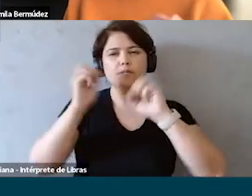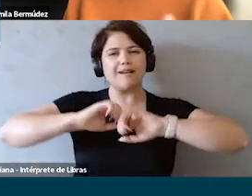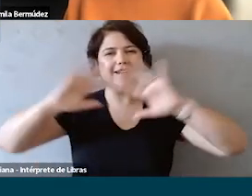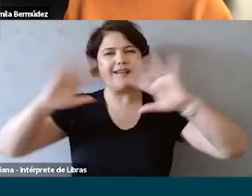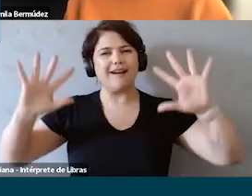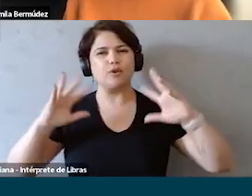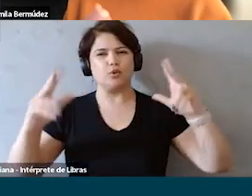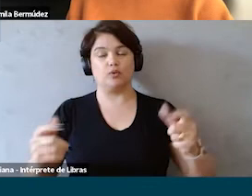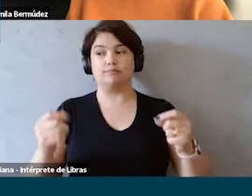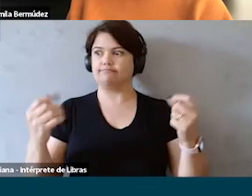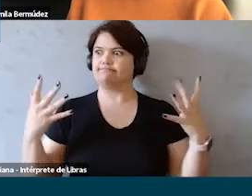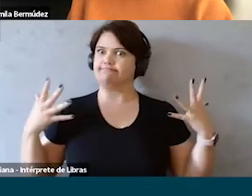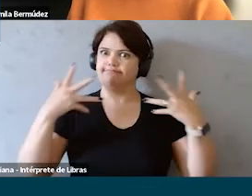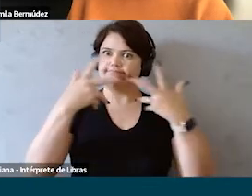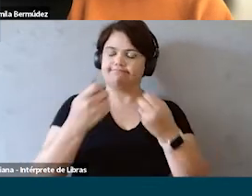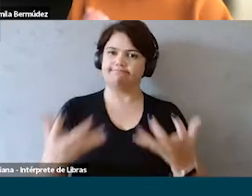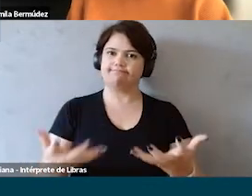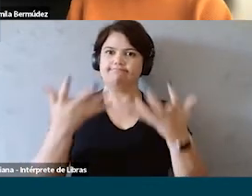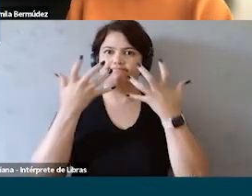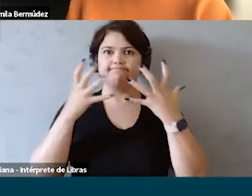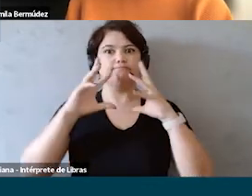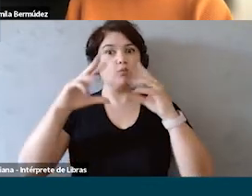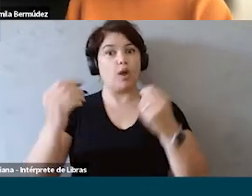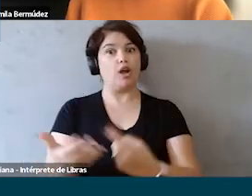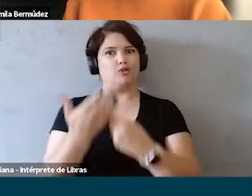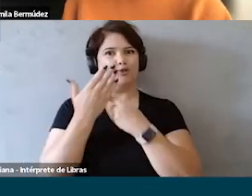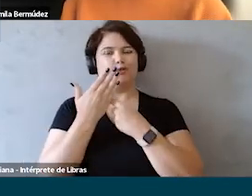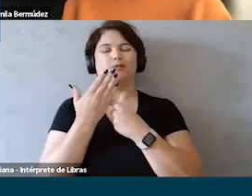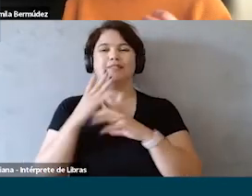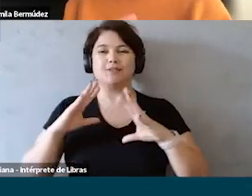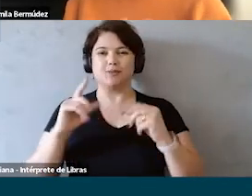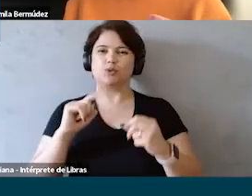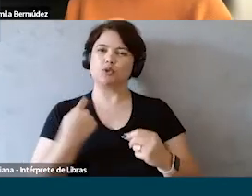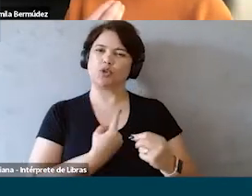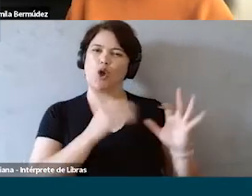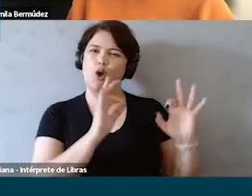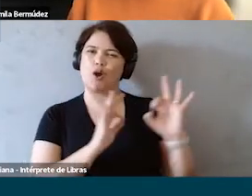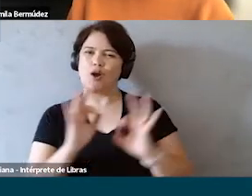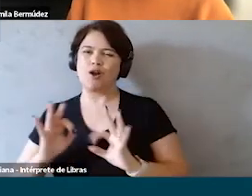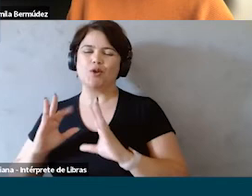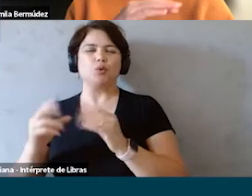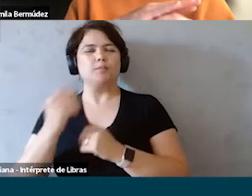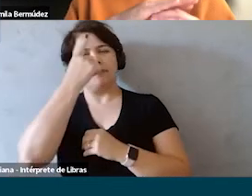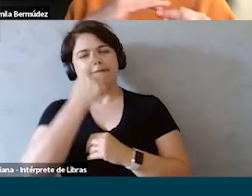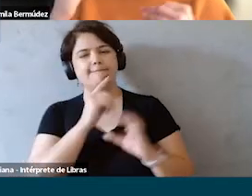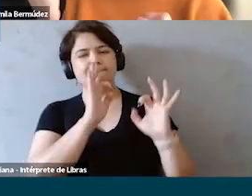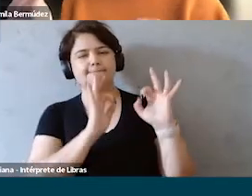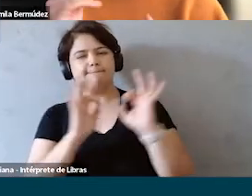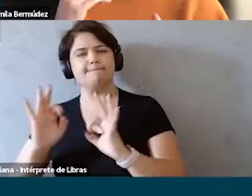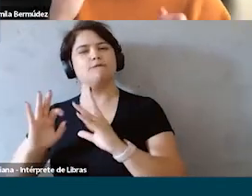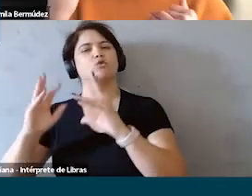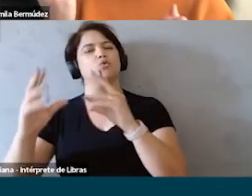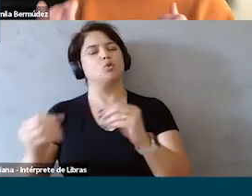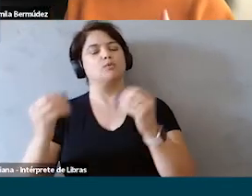clara, bem diagramada e também bonita, ajuda na compreensão das pessoas. E o fato de a gente ter organizado todos os perfis, uma lógica de